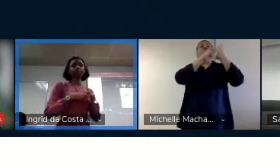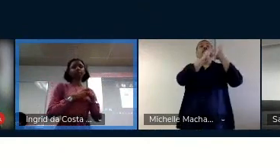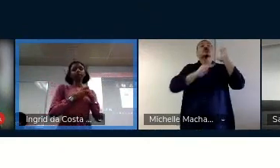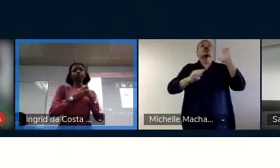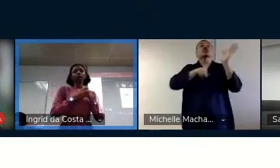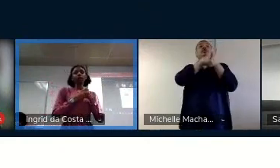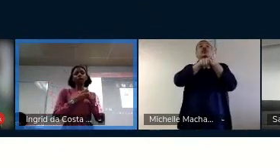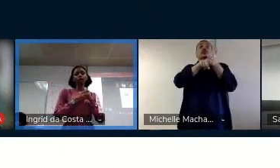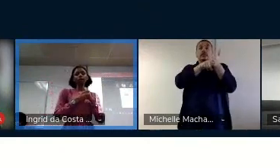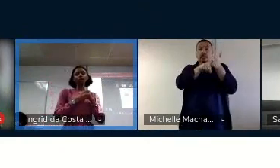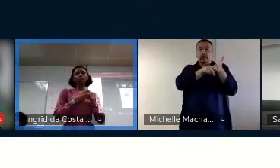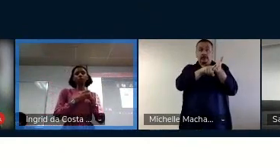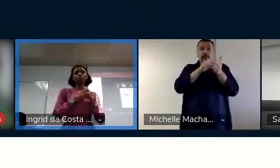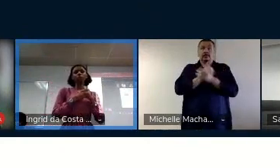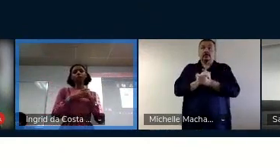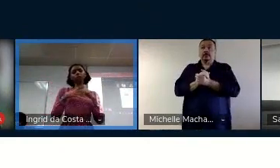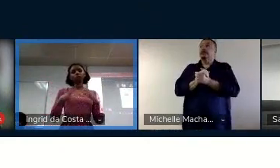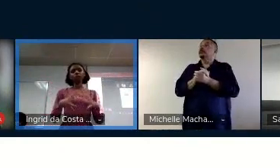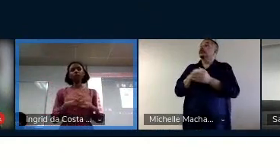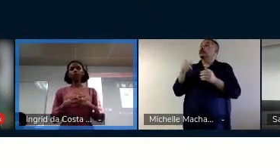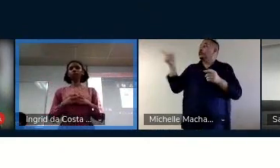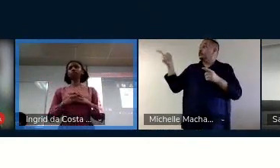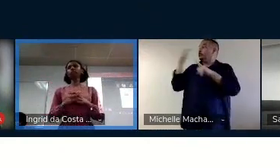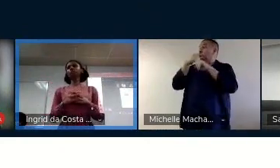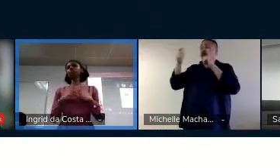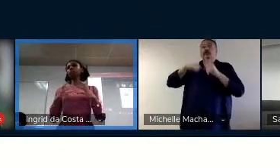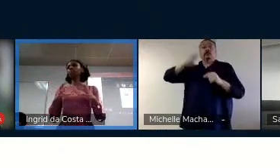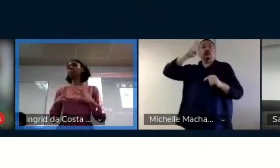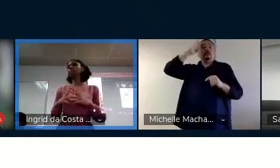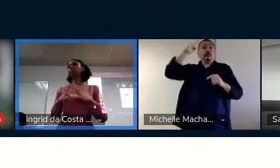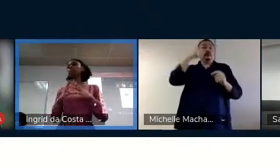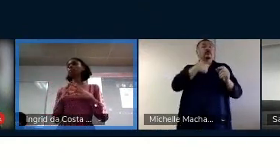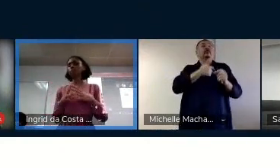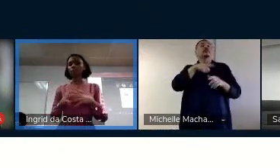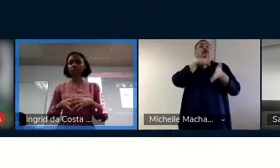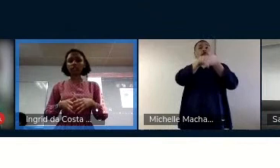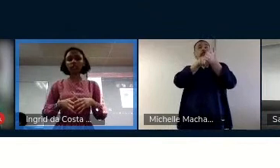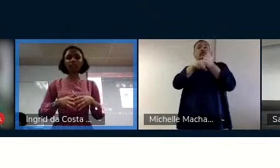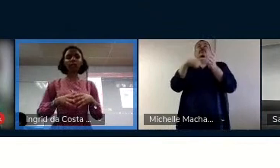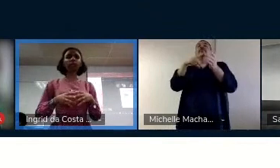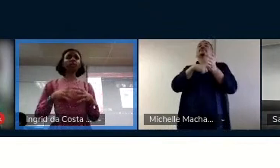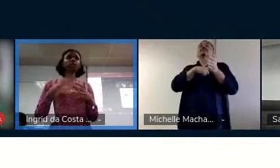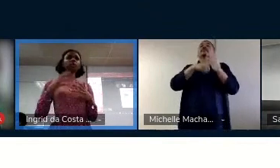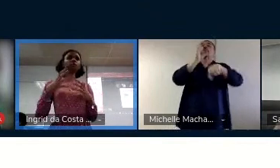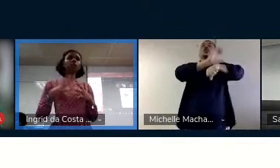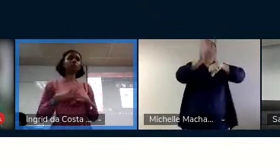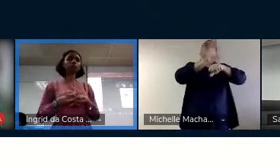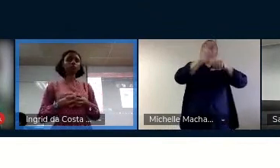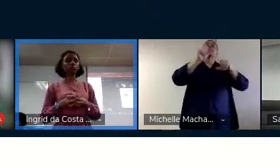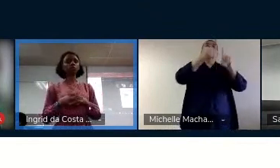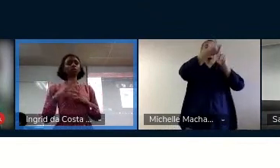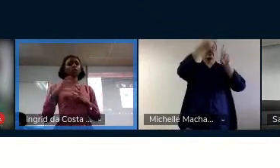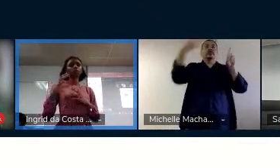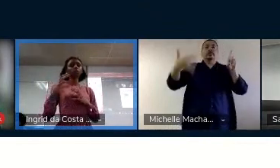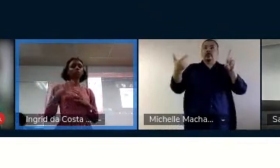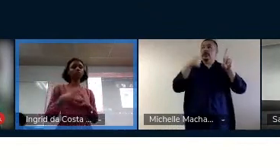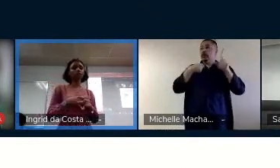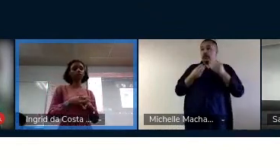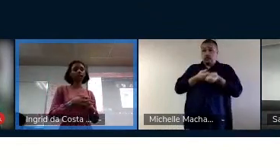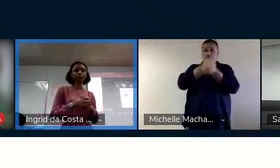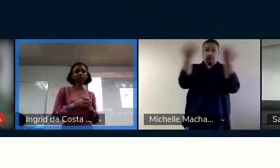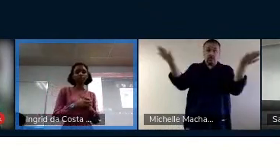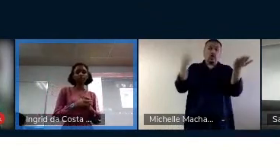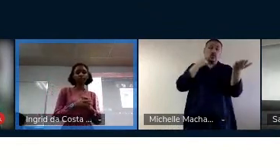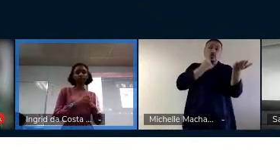Metodologia da pesquisa. Como parte principal da pesquisa, a gente propôs um curso de extensão que foi ofertado aos surdos